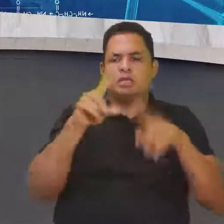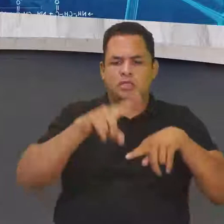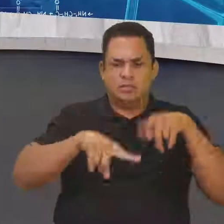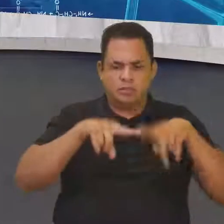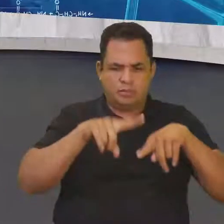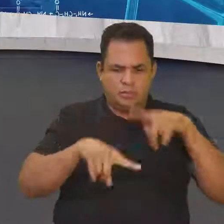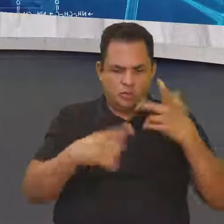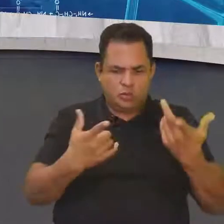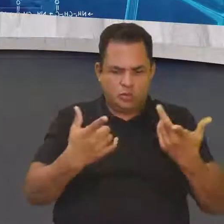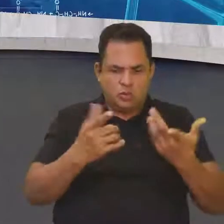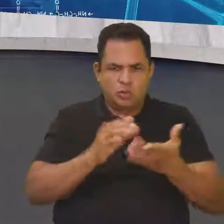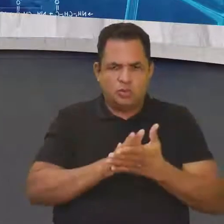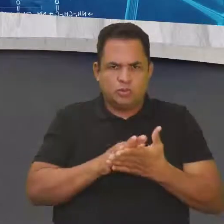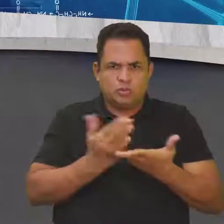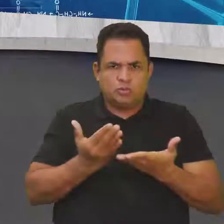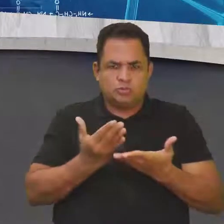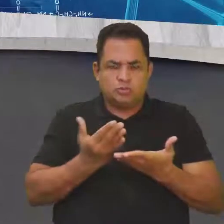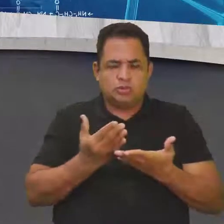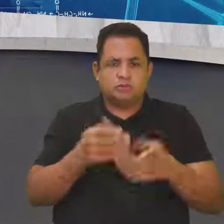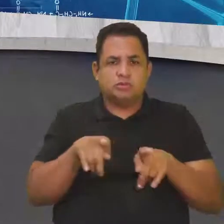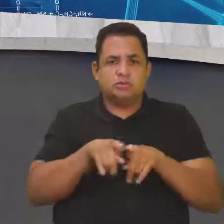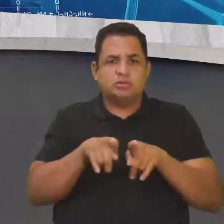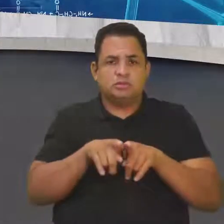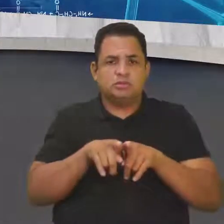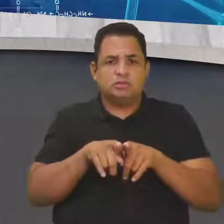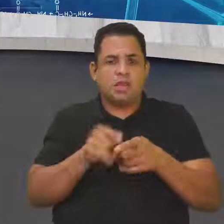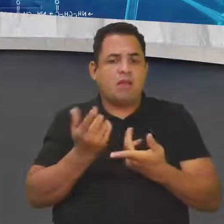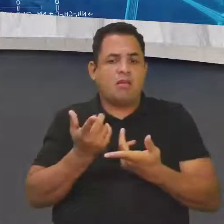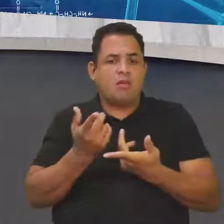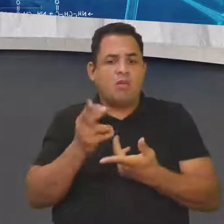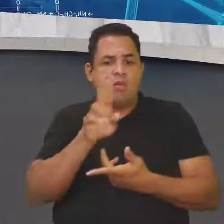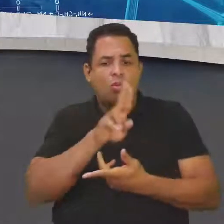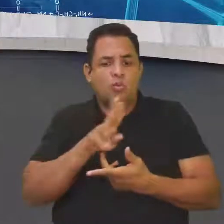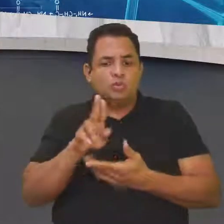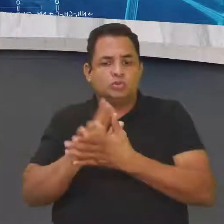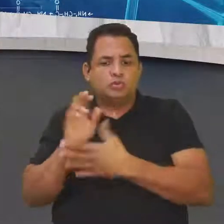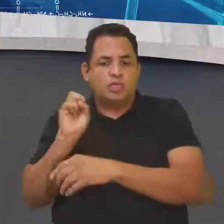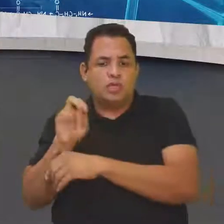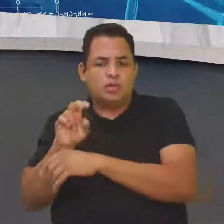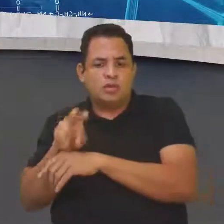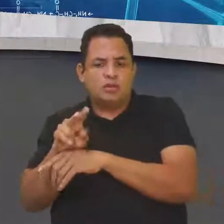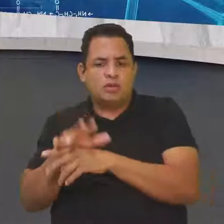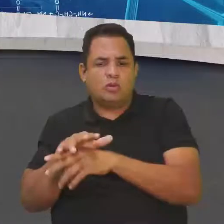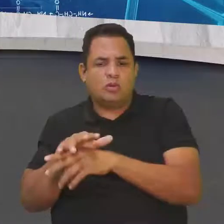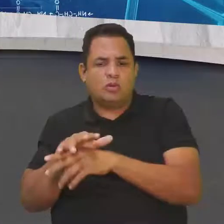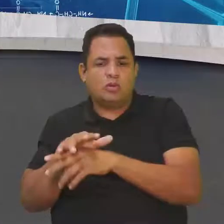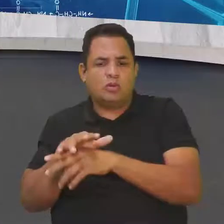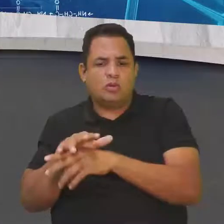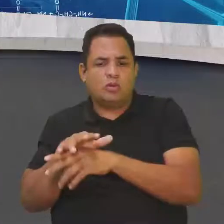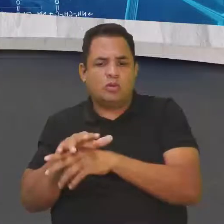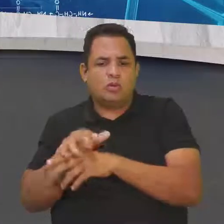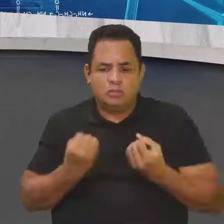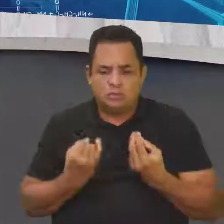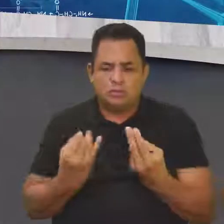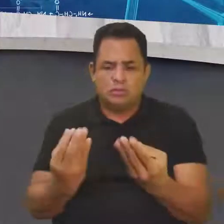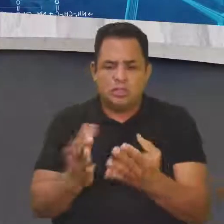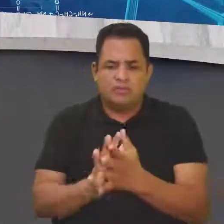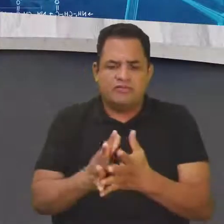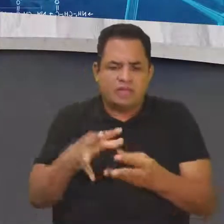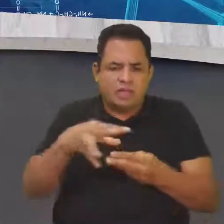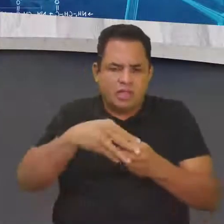passaram pelo uso de agrotóxicos. Porque muitas das vezes esse agrotóxico ele fica ali